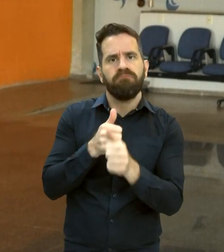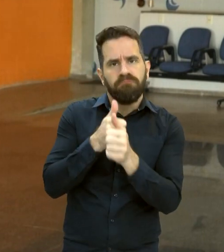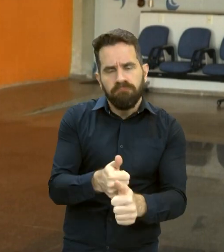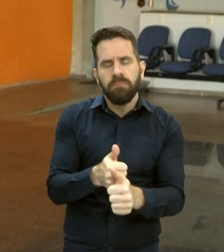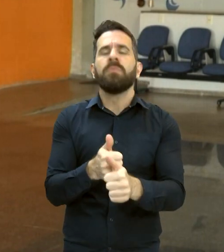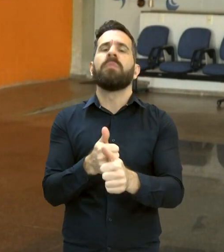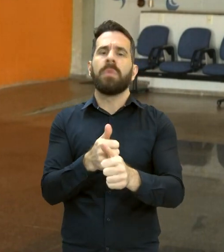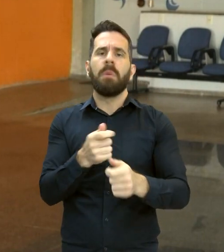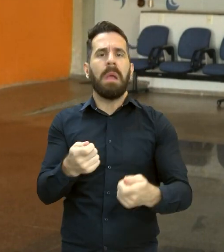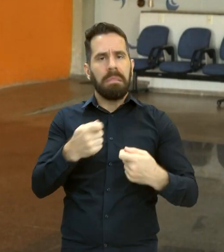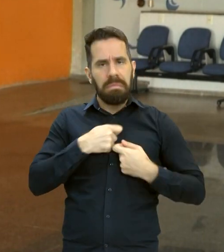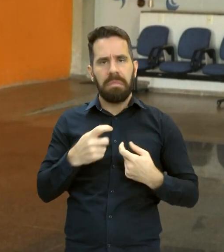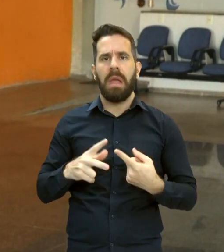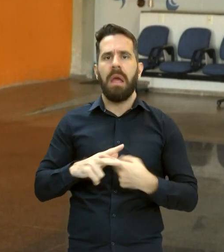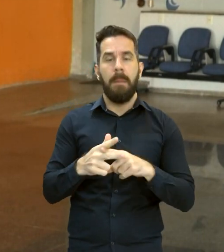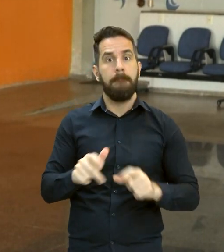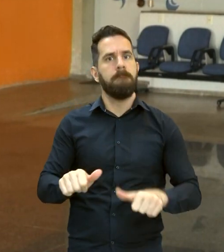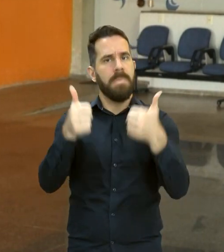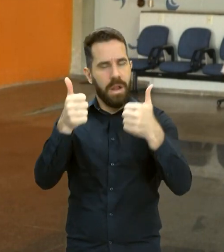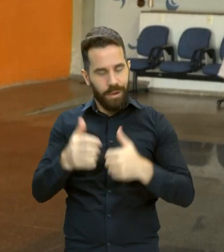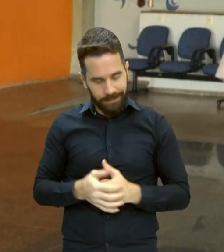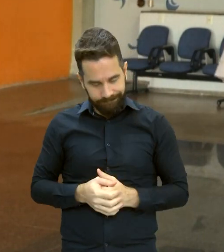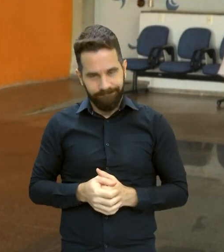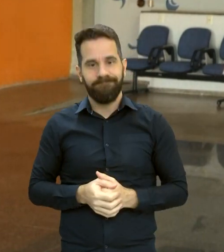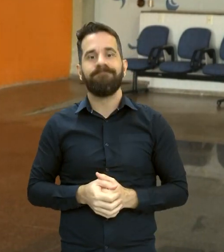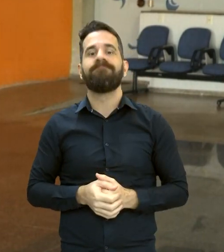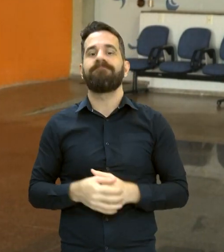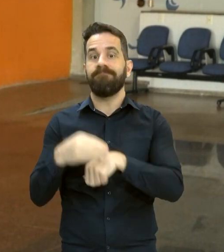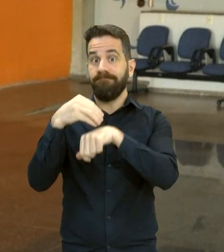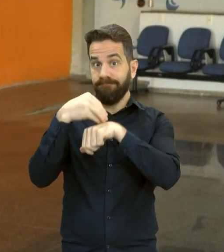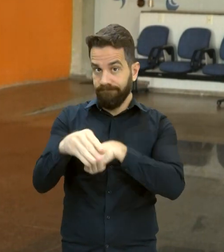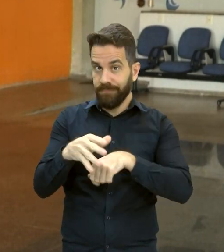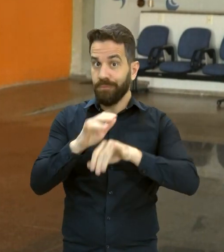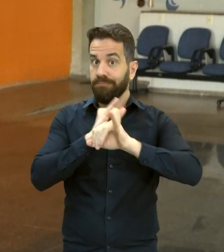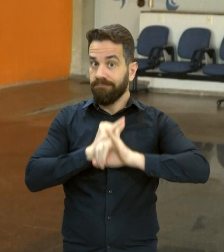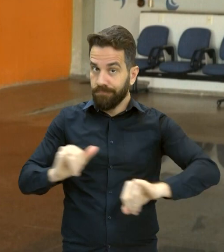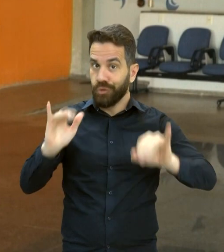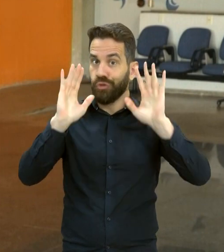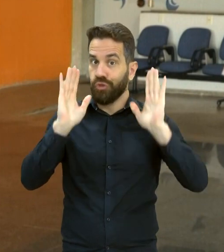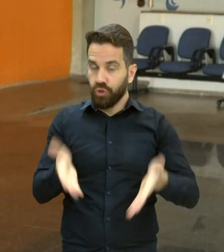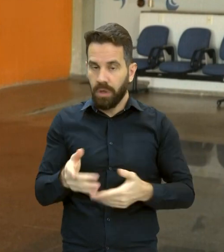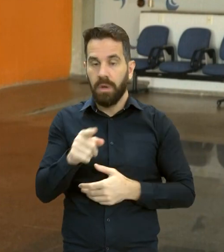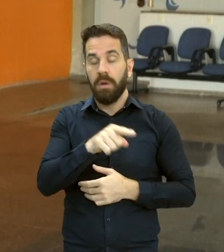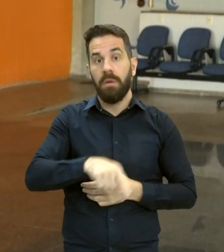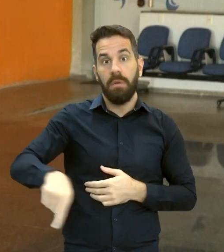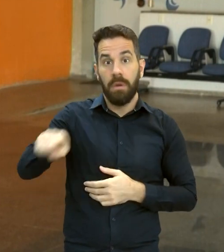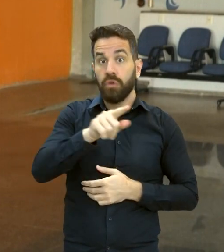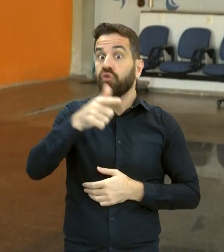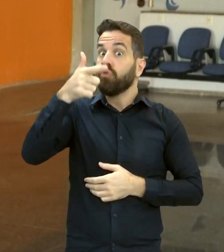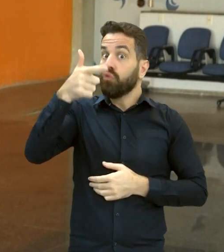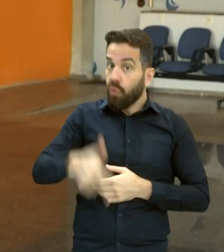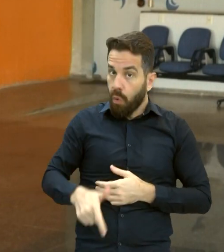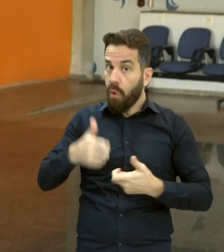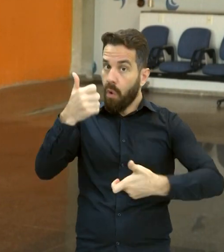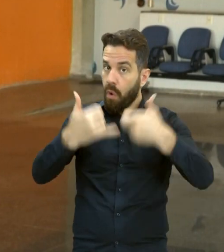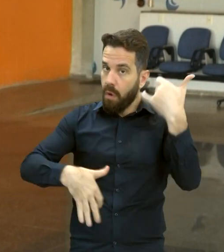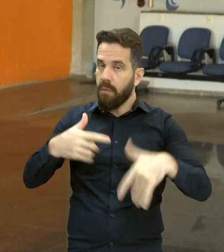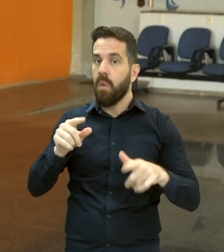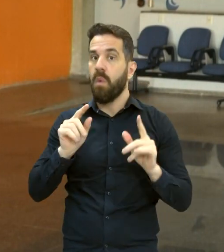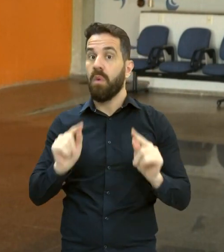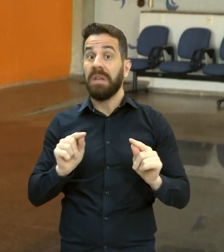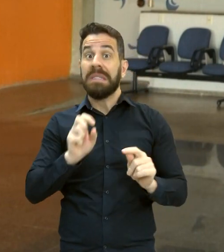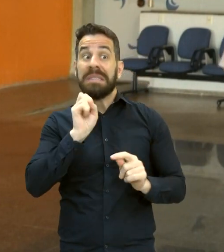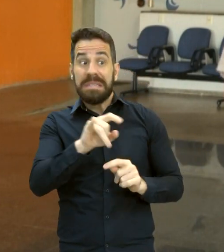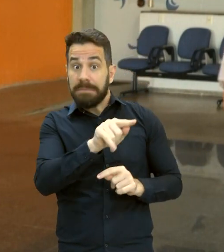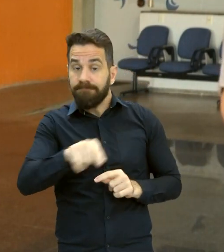esse trabalho. Está dado o recado, vou reforçar, você que é integrante da comunidade universitária, caso precise